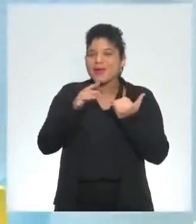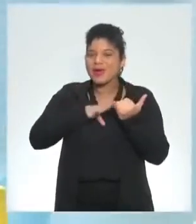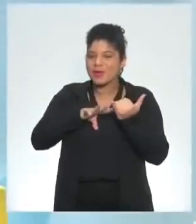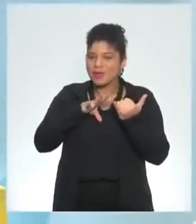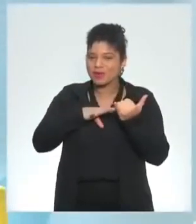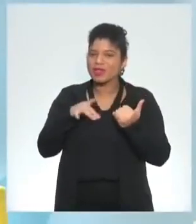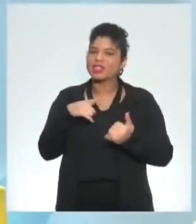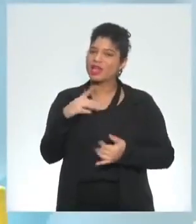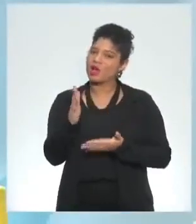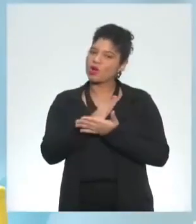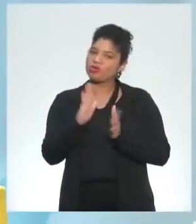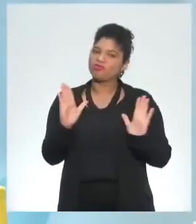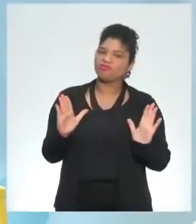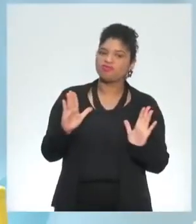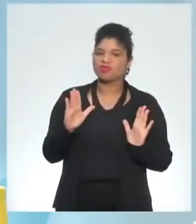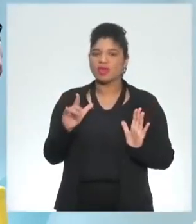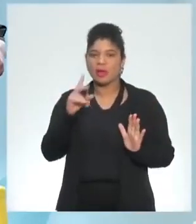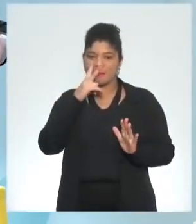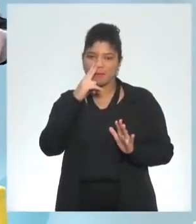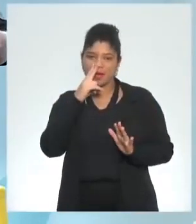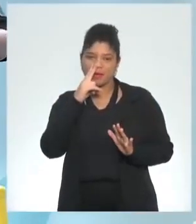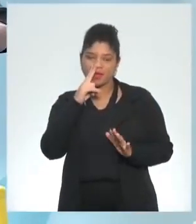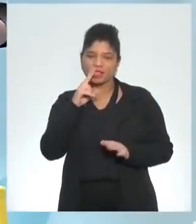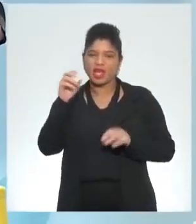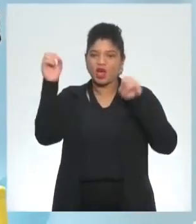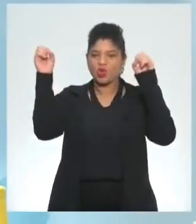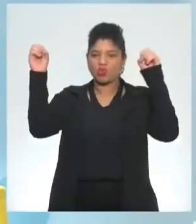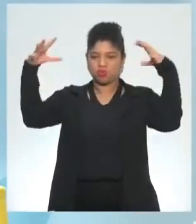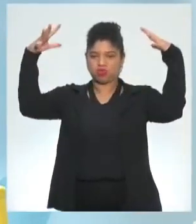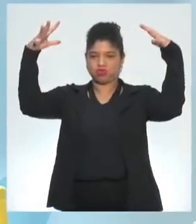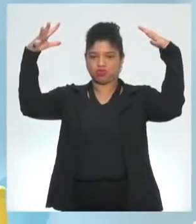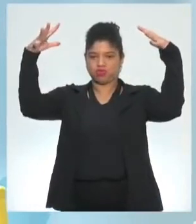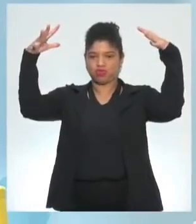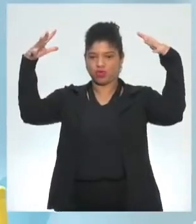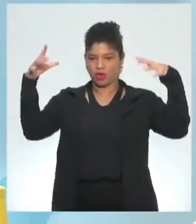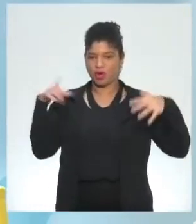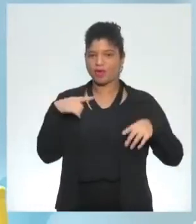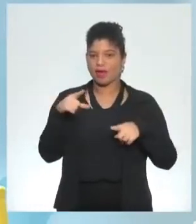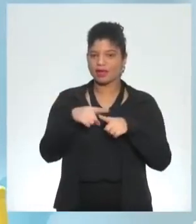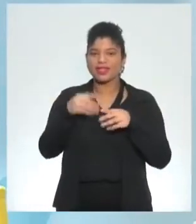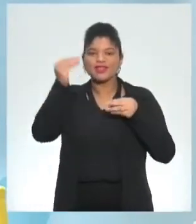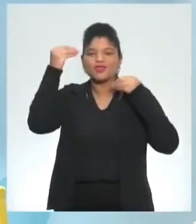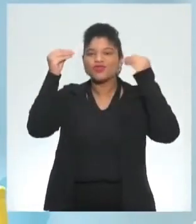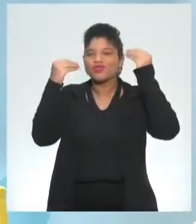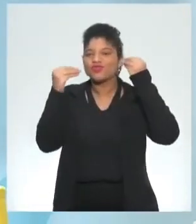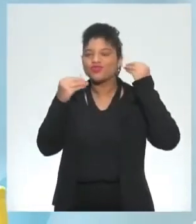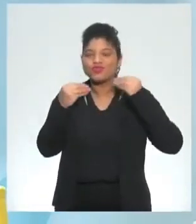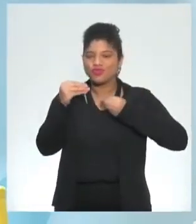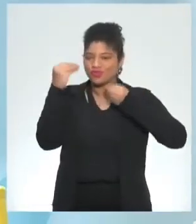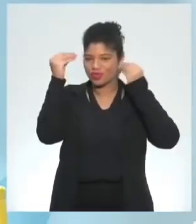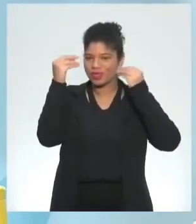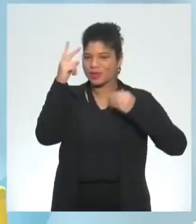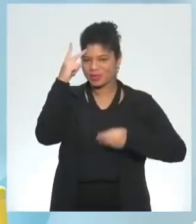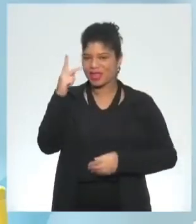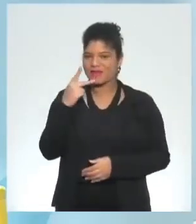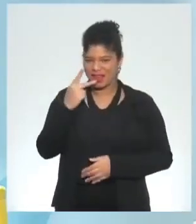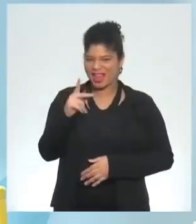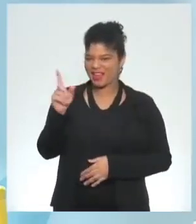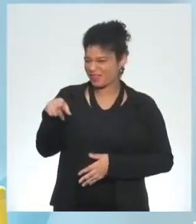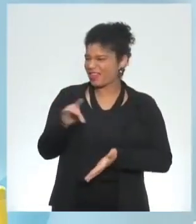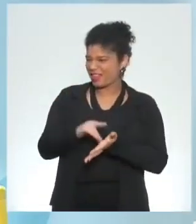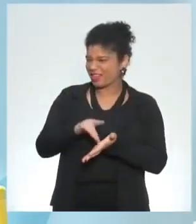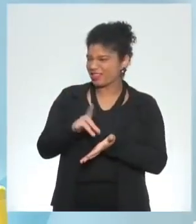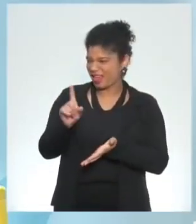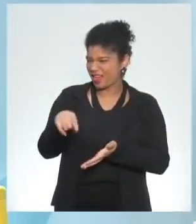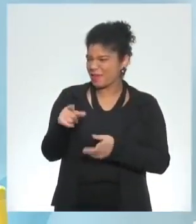lighting né a gente lembra palavra light que é luz então iluminação make up maquiagem acho que o povo fala mais make up do que